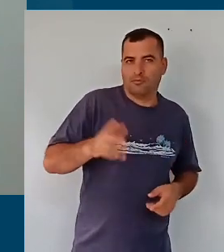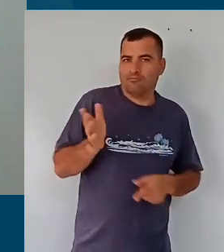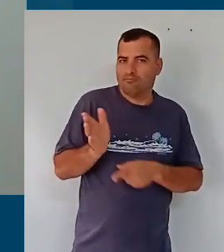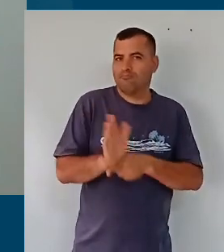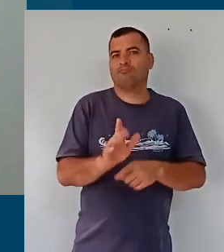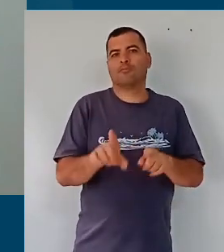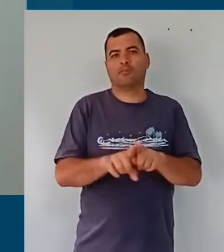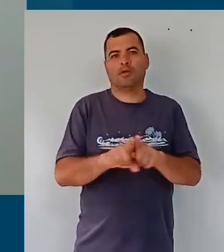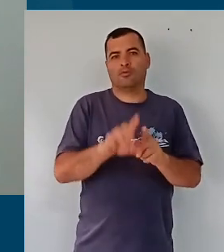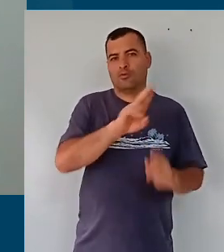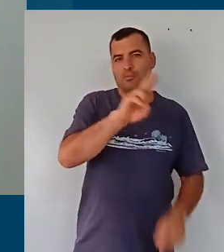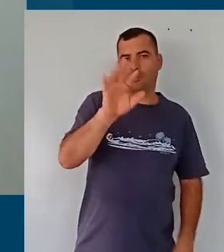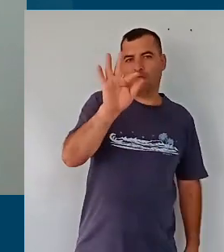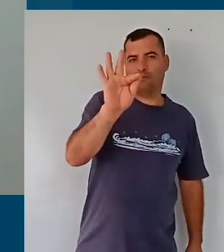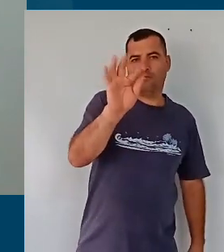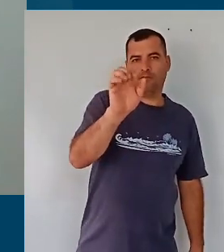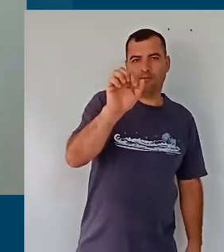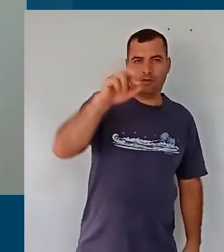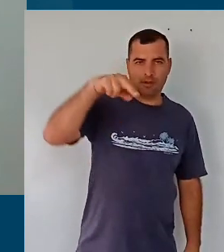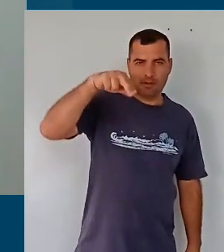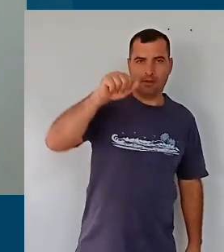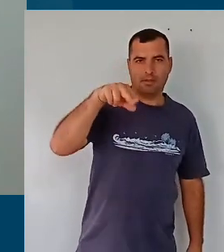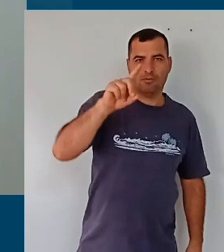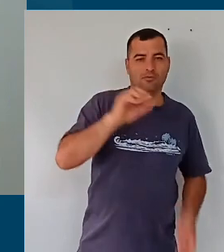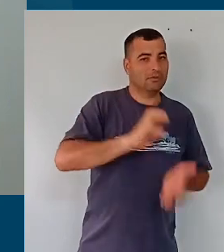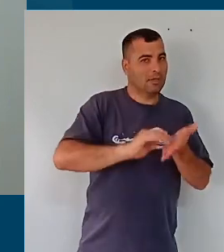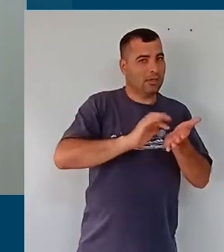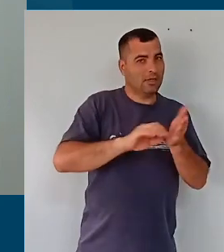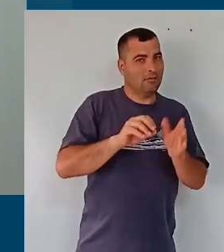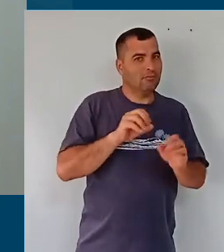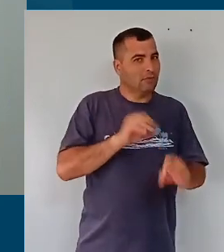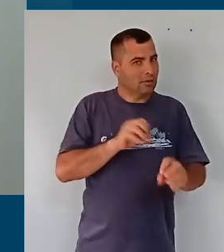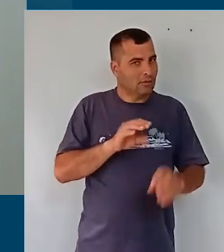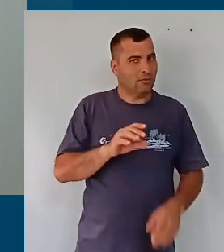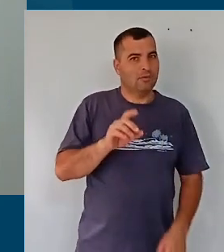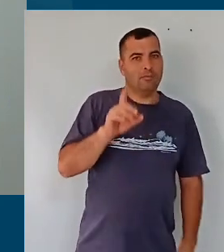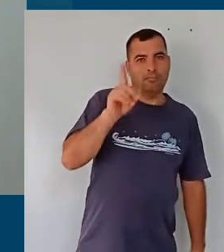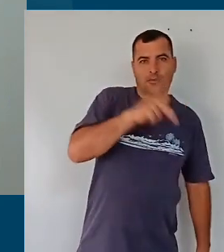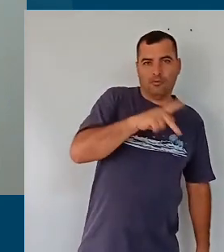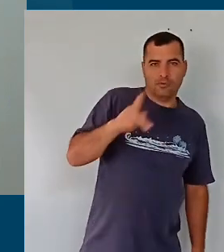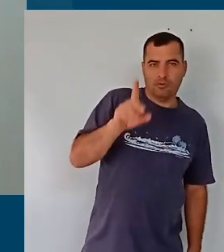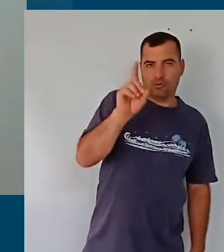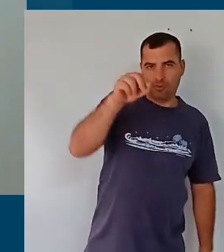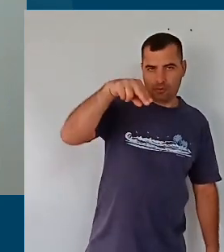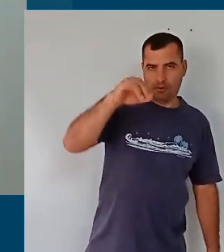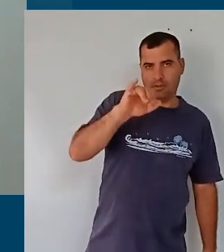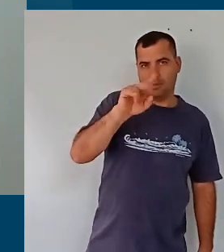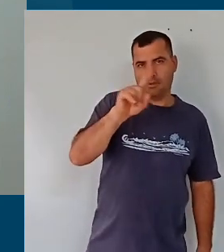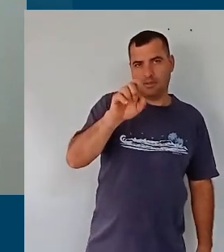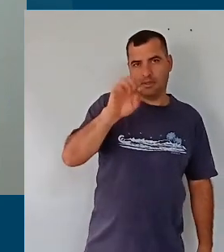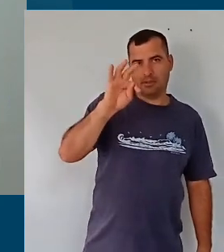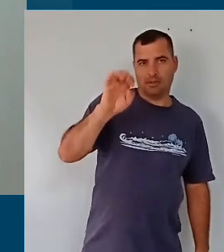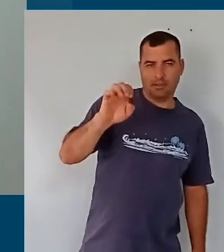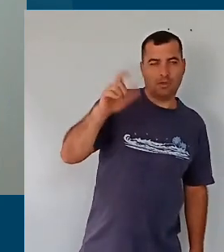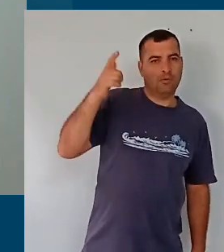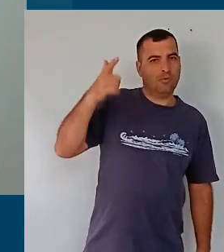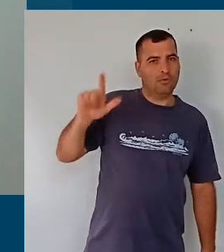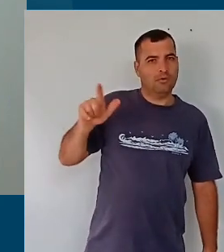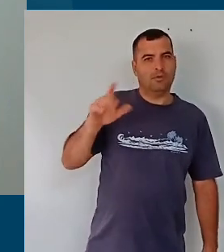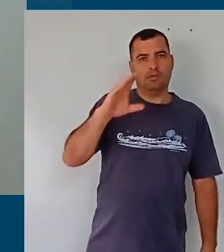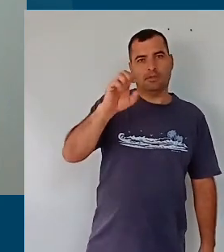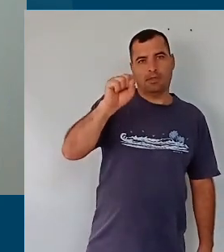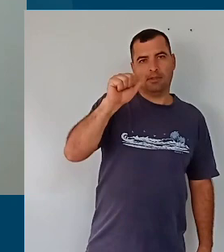Moraes, nosso secretário de Educação, professor Donizete Faria, professor César Calegari,